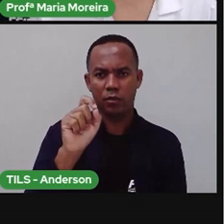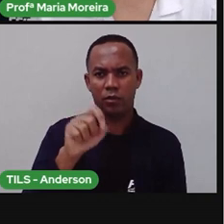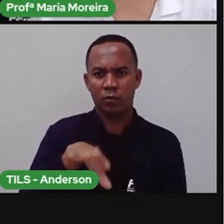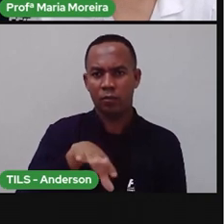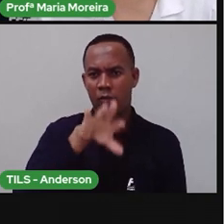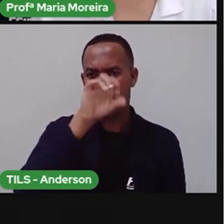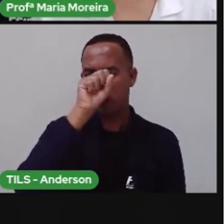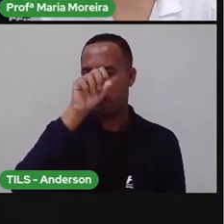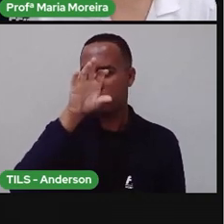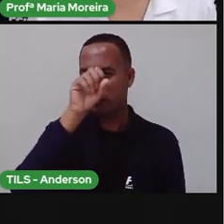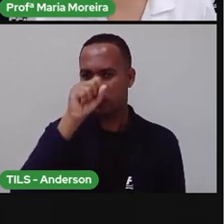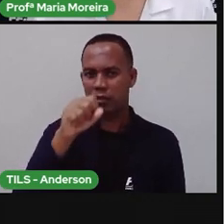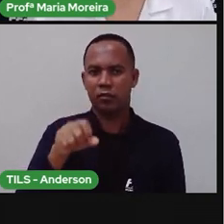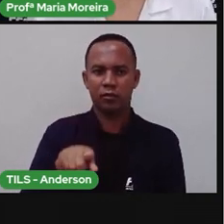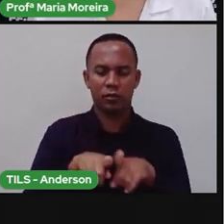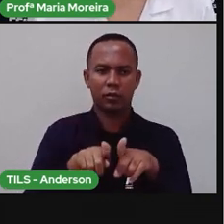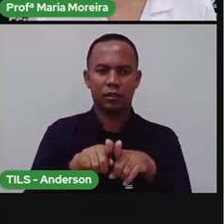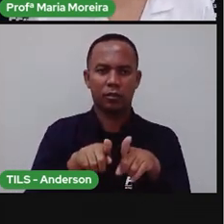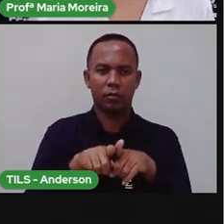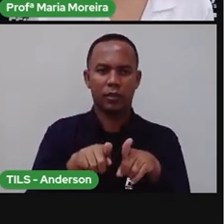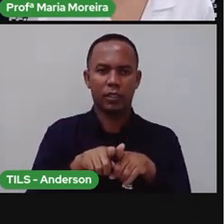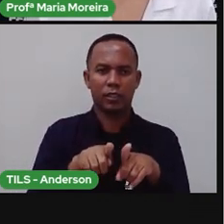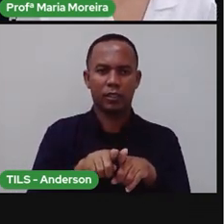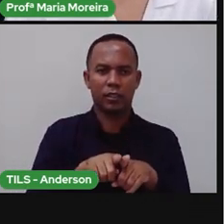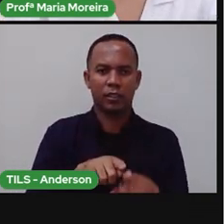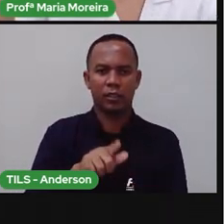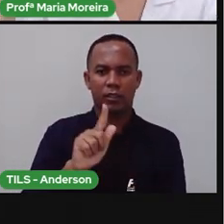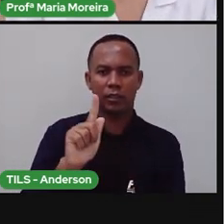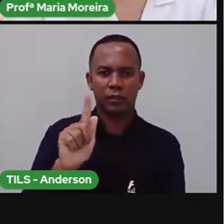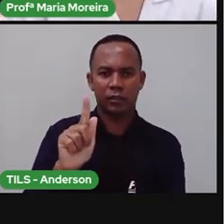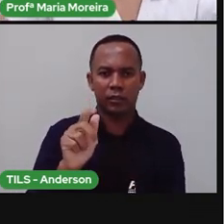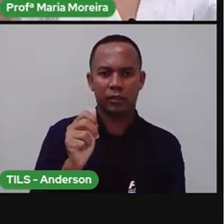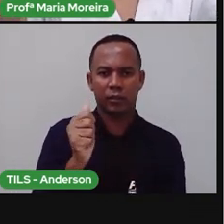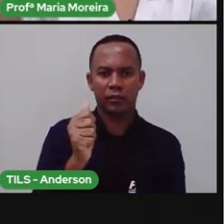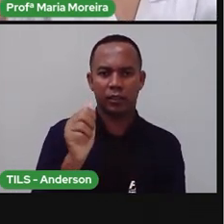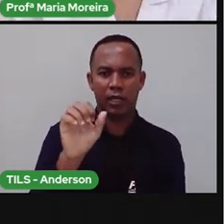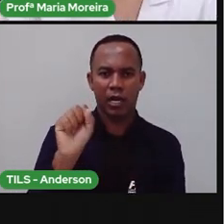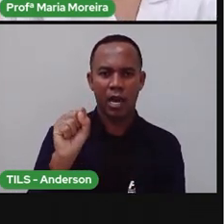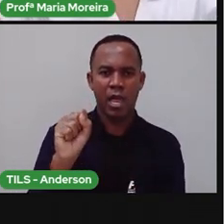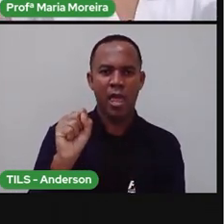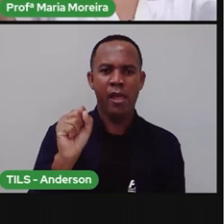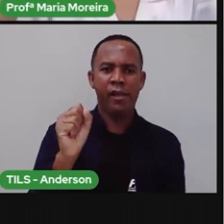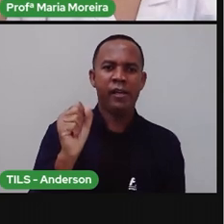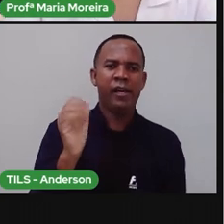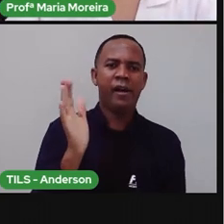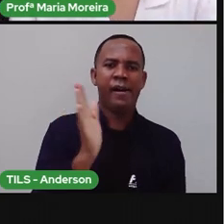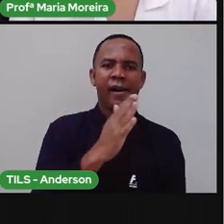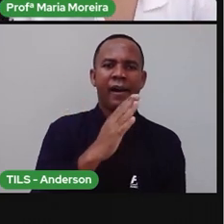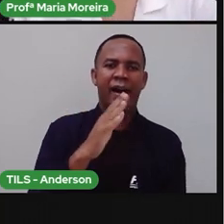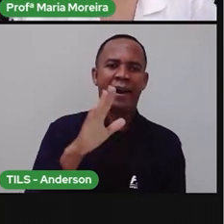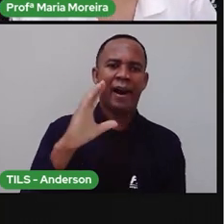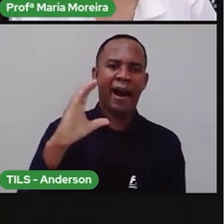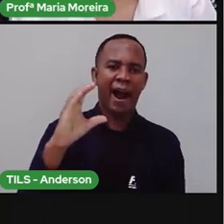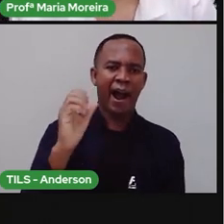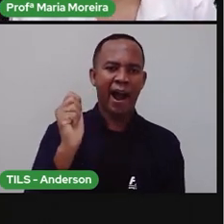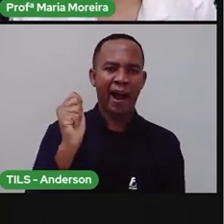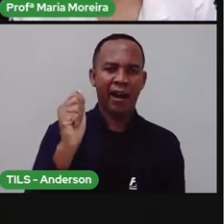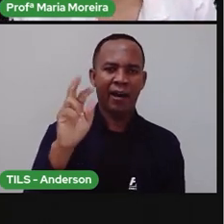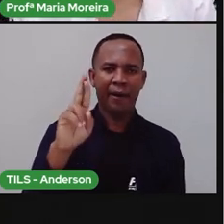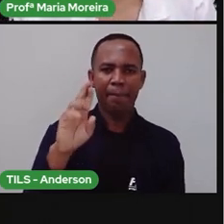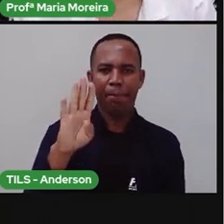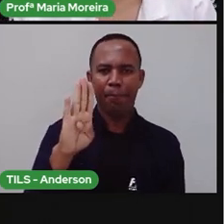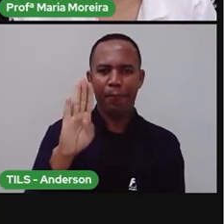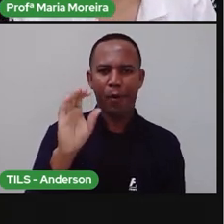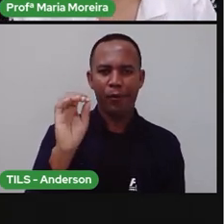o nitrogênio e o gás carbônico. Então, é essa camada aqui, ó, tá? Gasosa, que envolve o quê? O